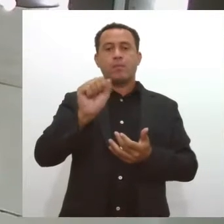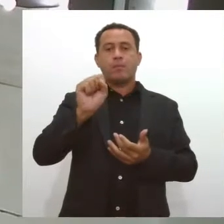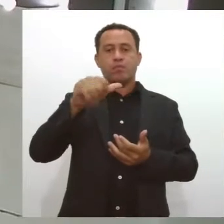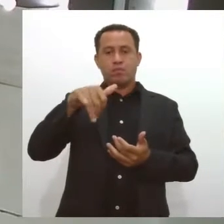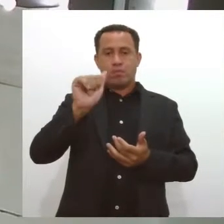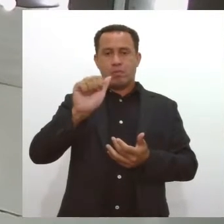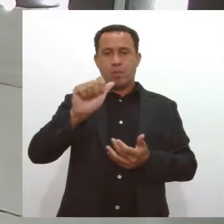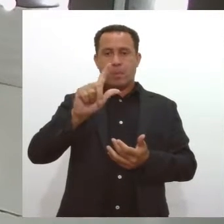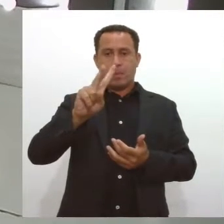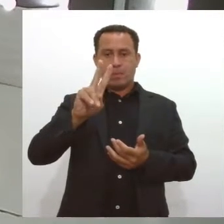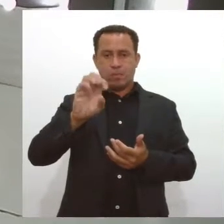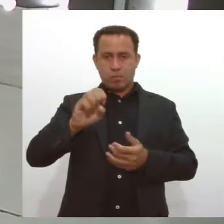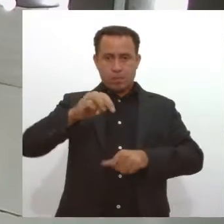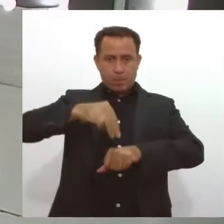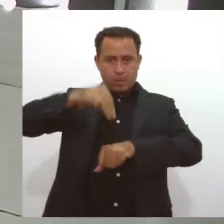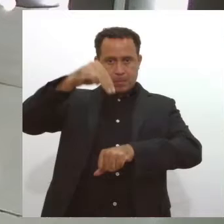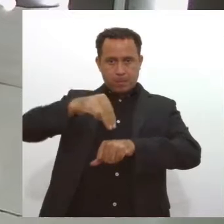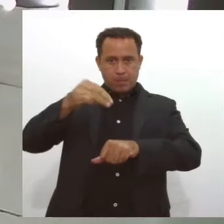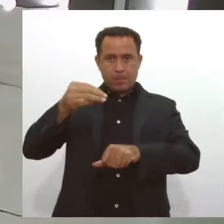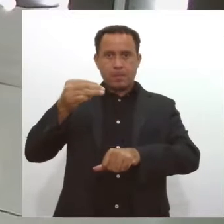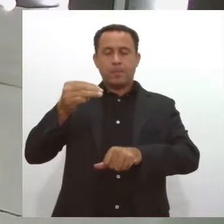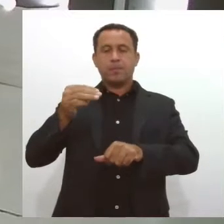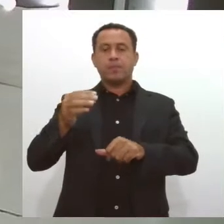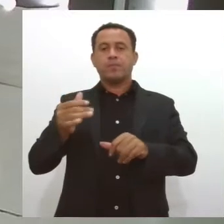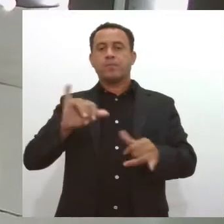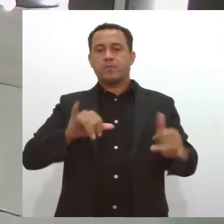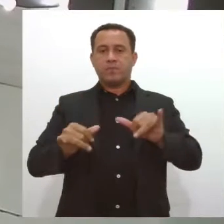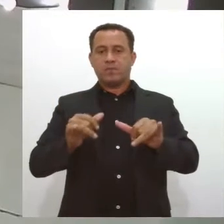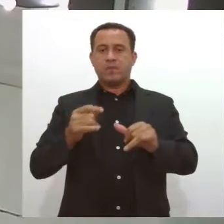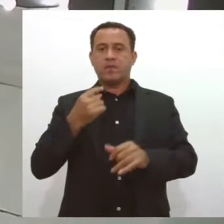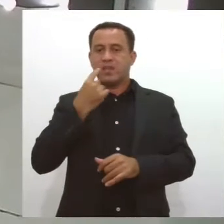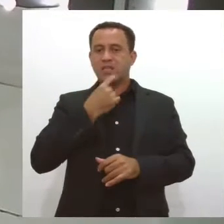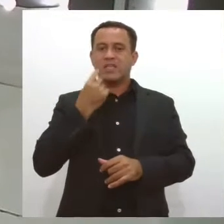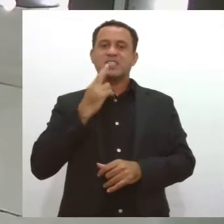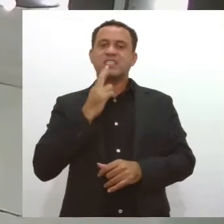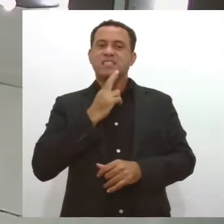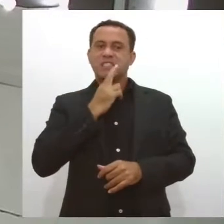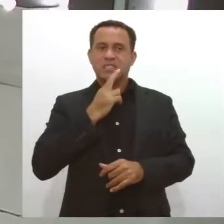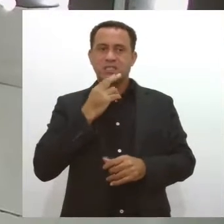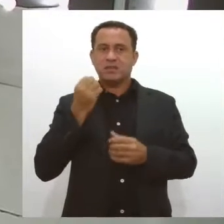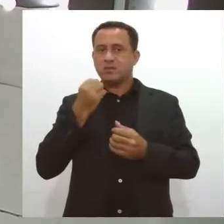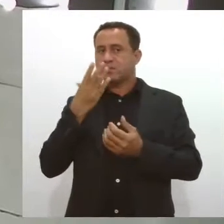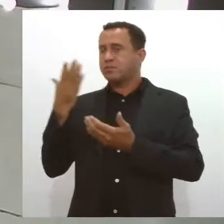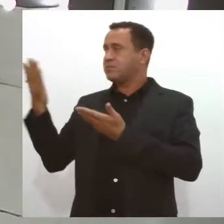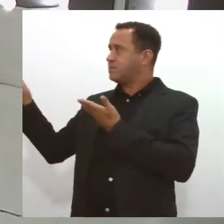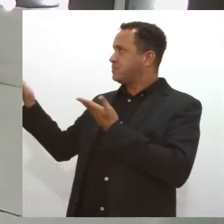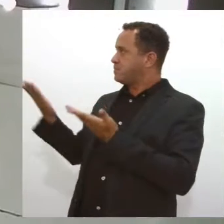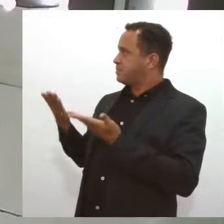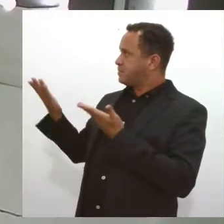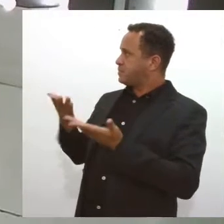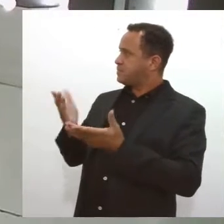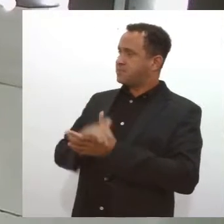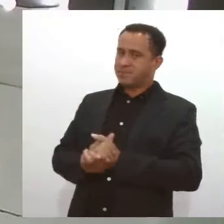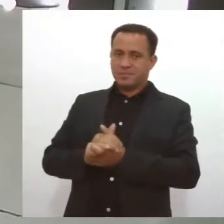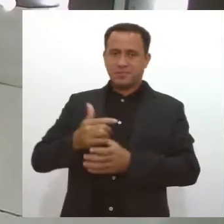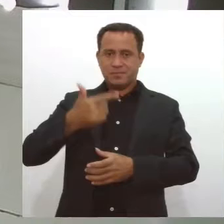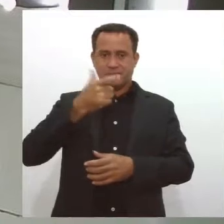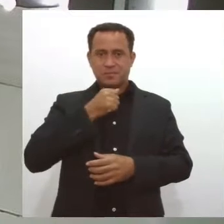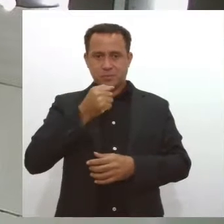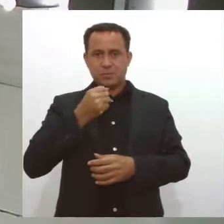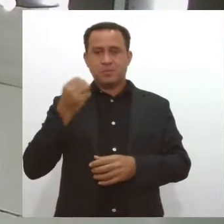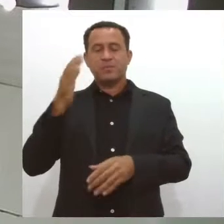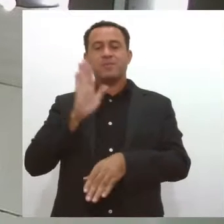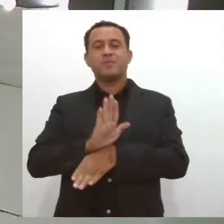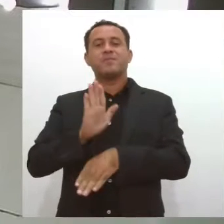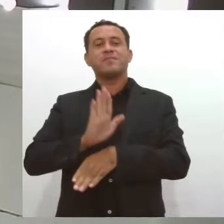Nascimento, que é mestre em clínica odontológica. Boa tarde, Yasmin. Seja bem-vinda ao Jornal da Lese, segunda edição. Boa